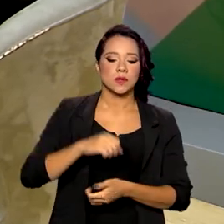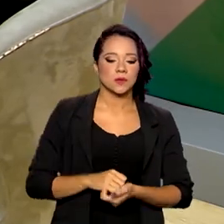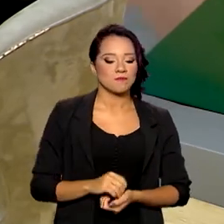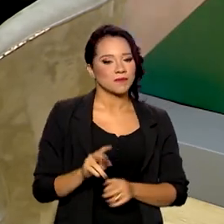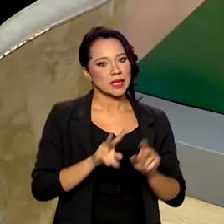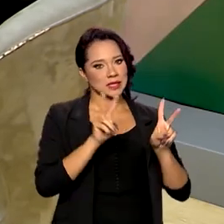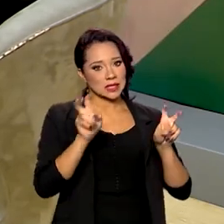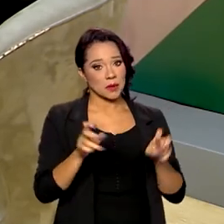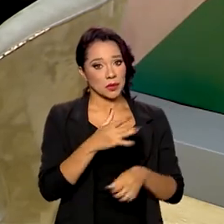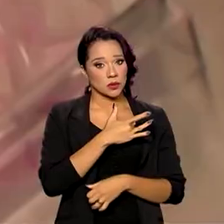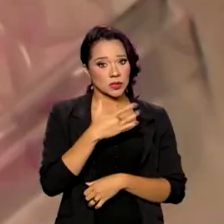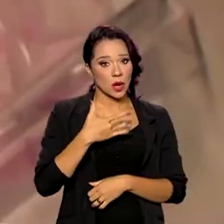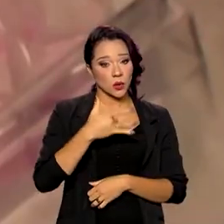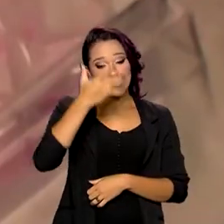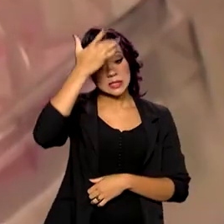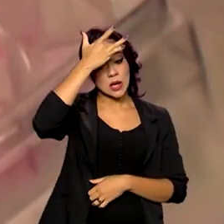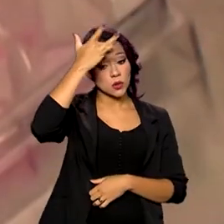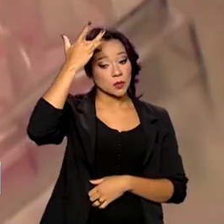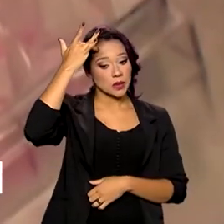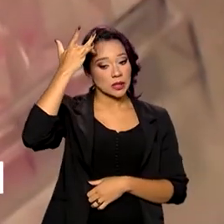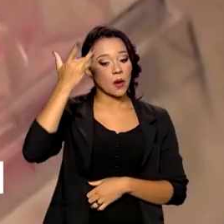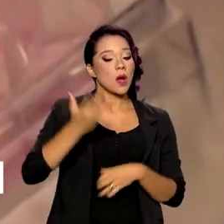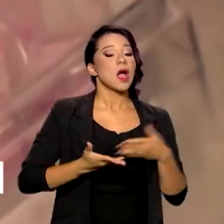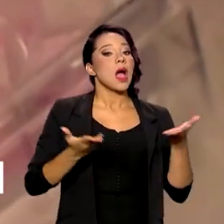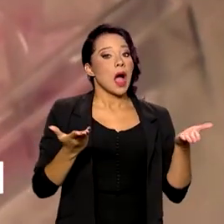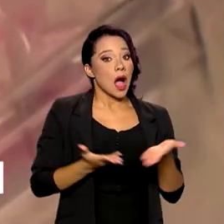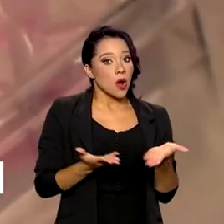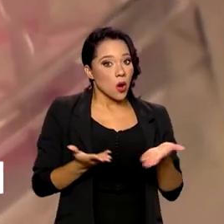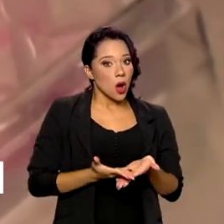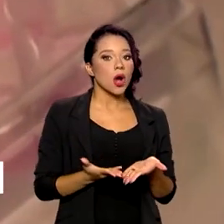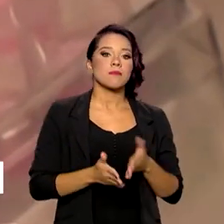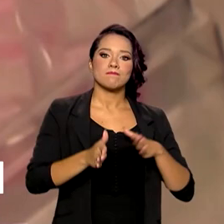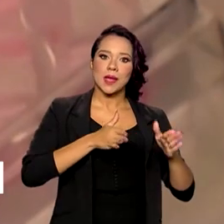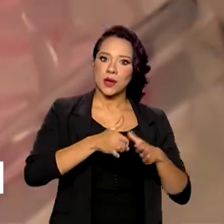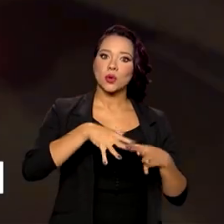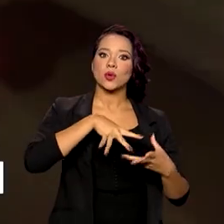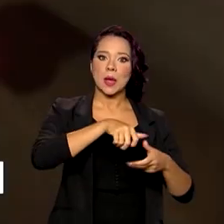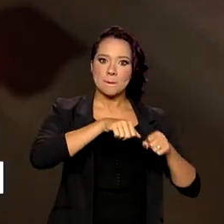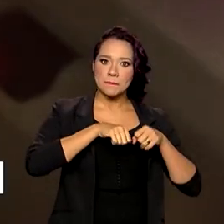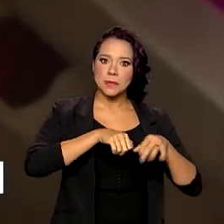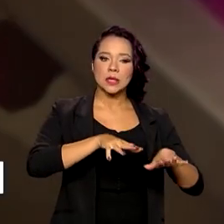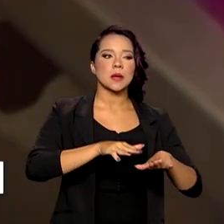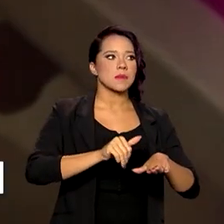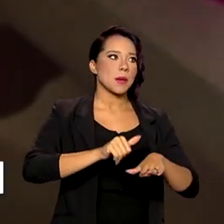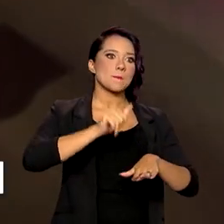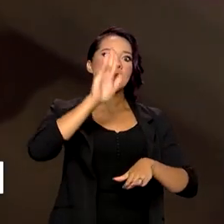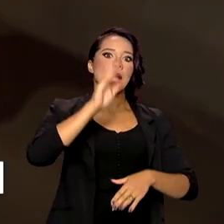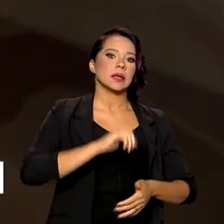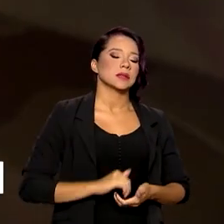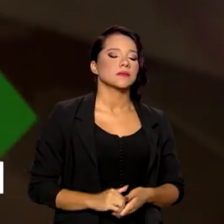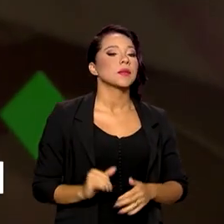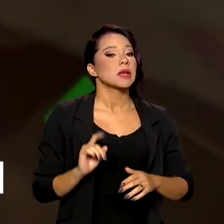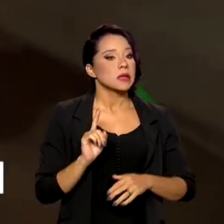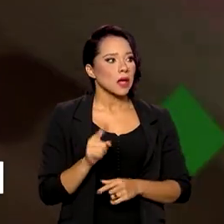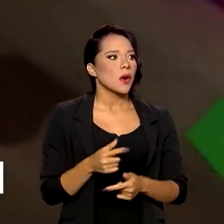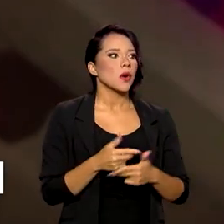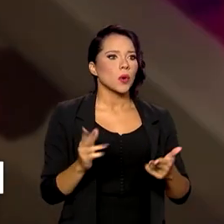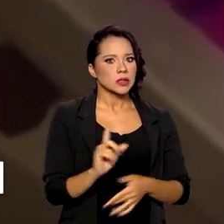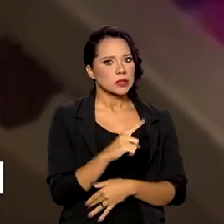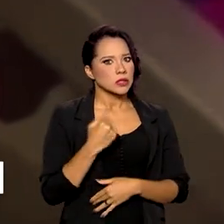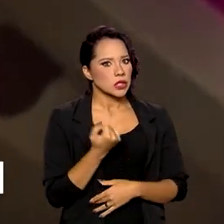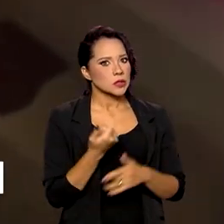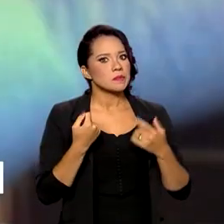Essa questão da saúde mental, ela se acentuou agora no período pós-pandêmico, né? E é algo que nós podemos,